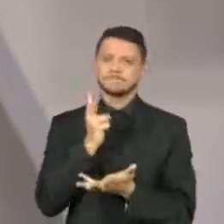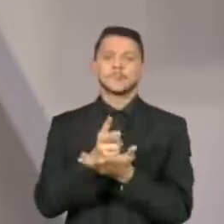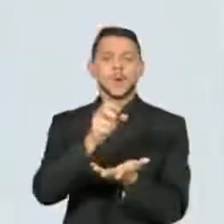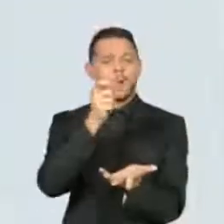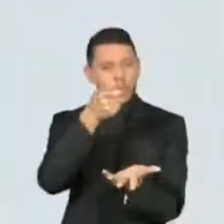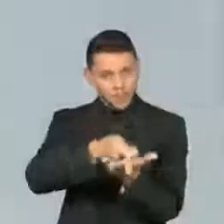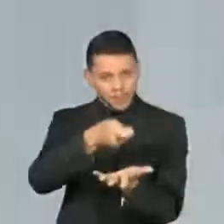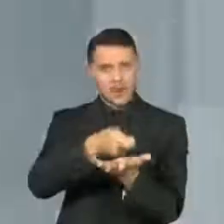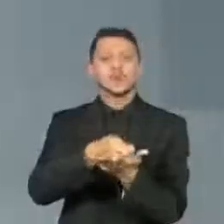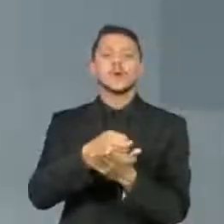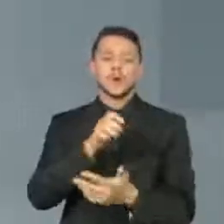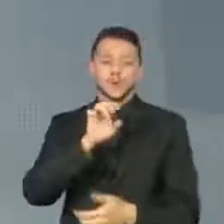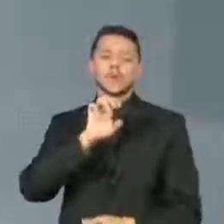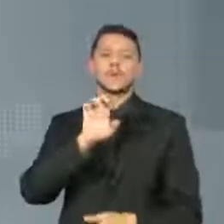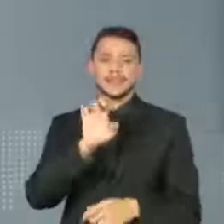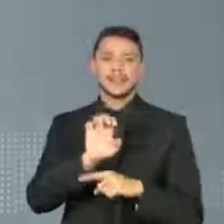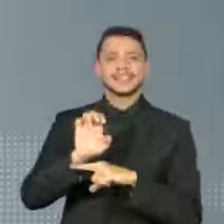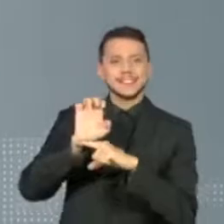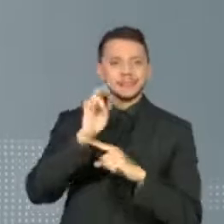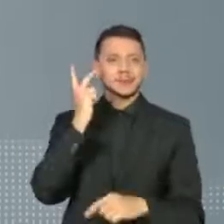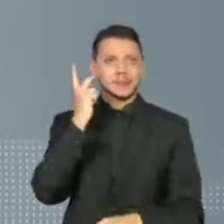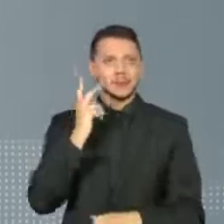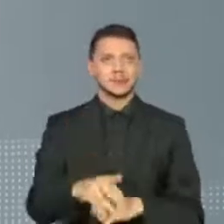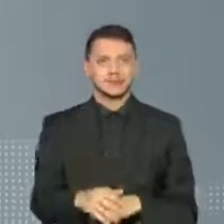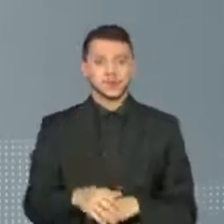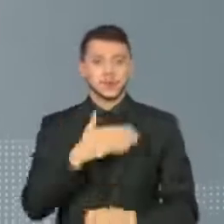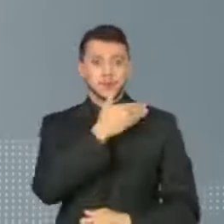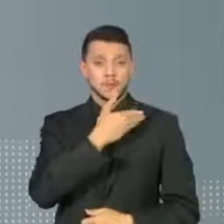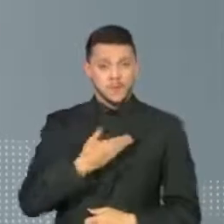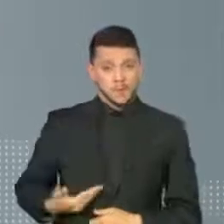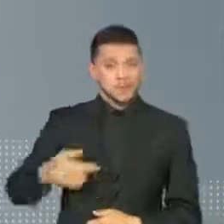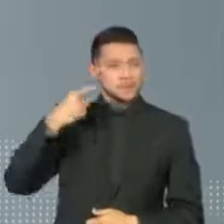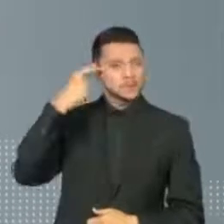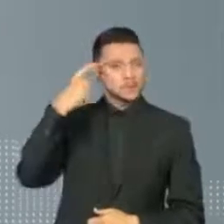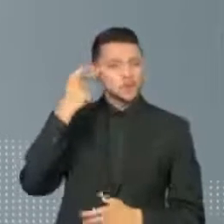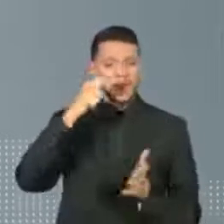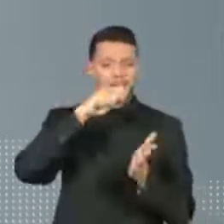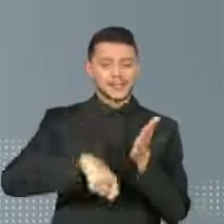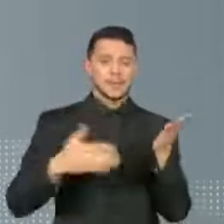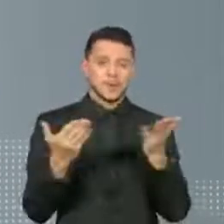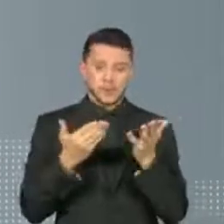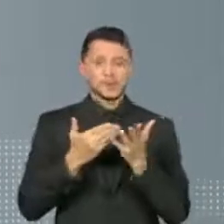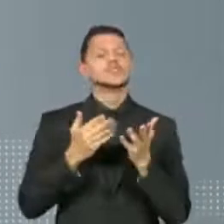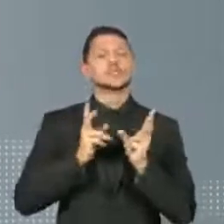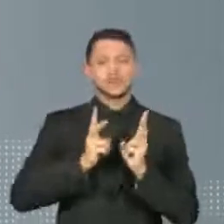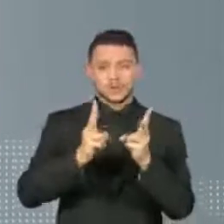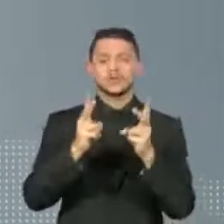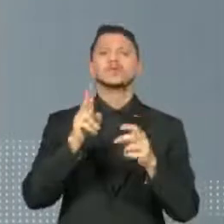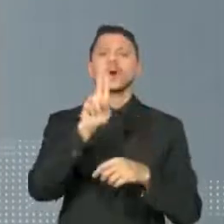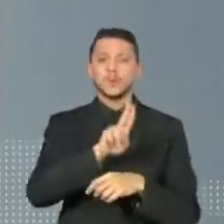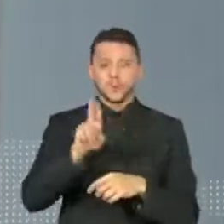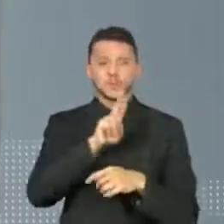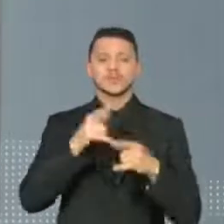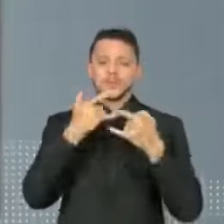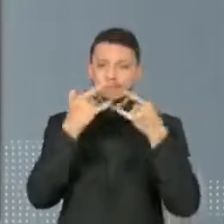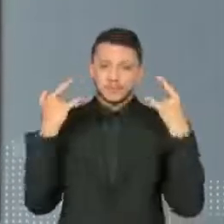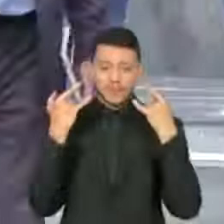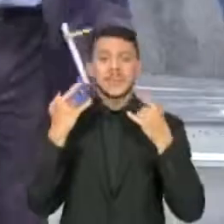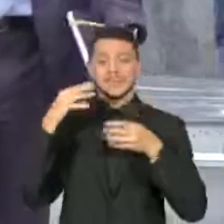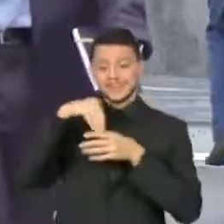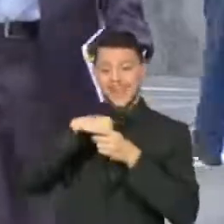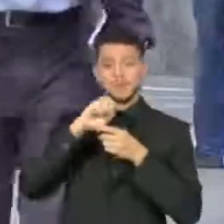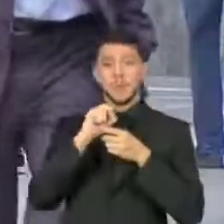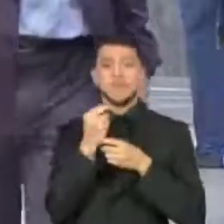Estado. O governador João Doria assina hoje o decreto estendendo o uso obrigatório em ambientes externos e internos até o final de